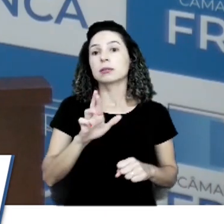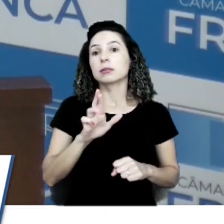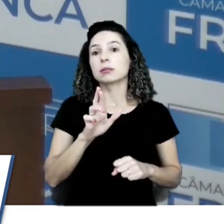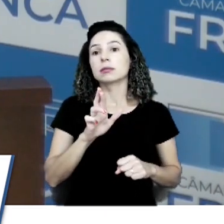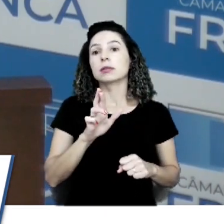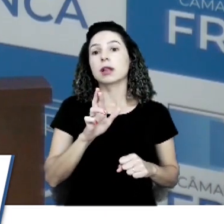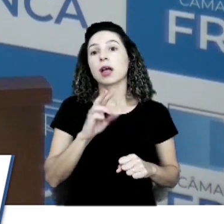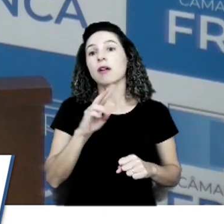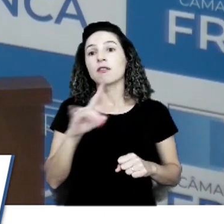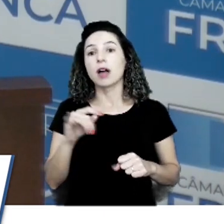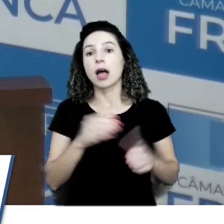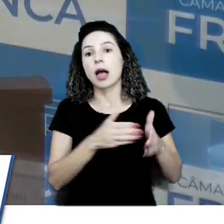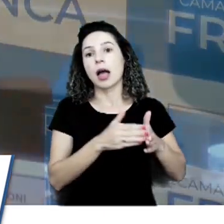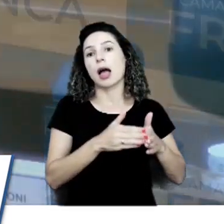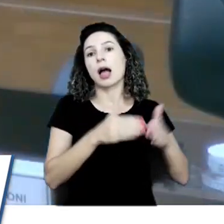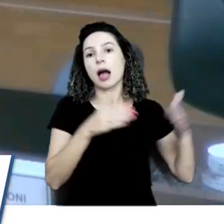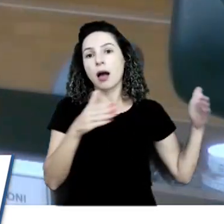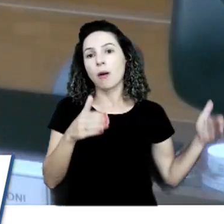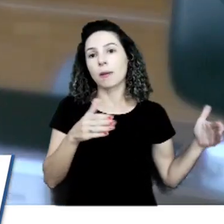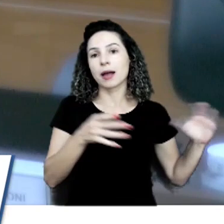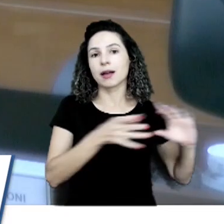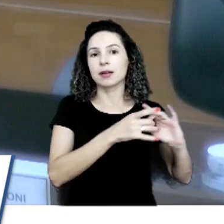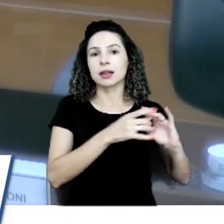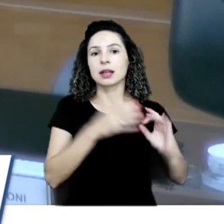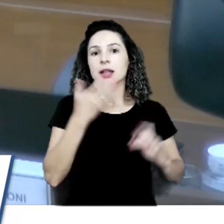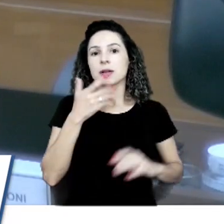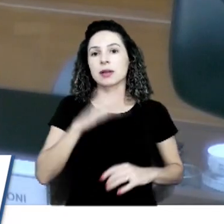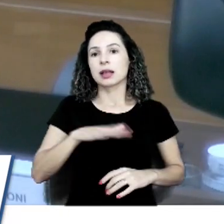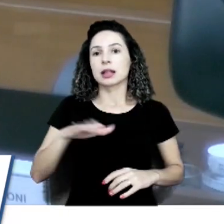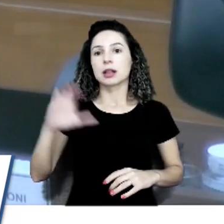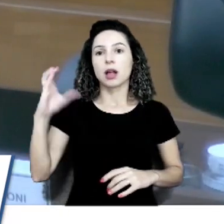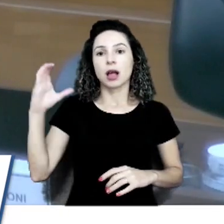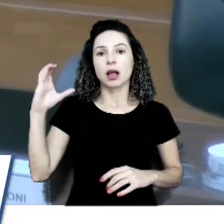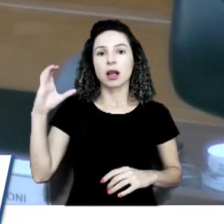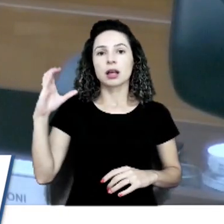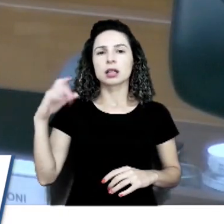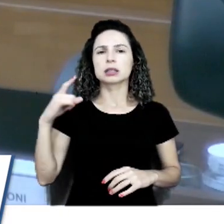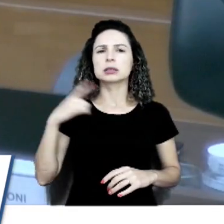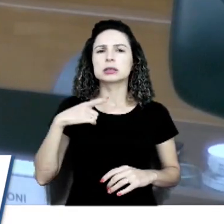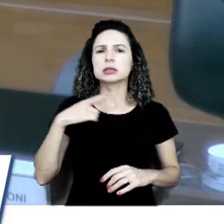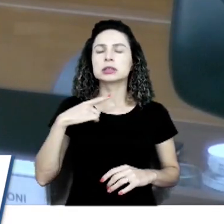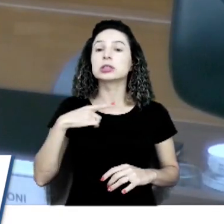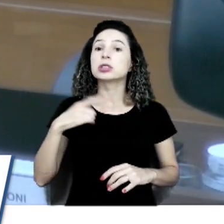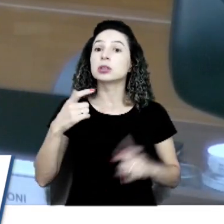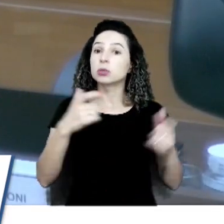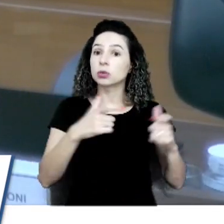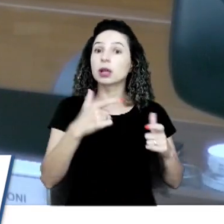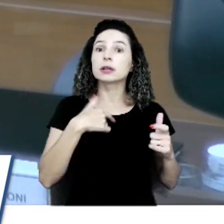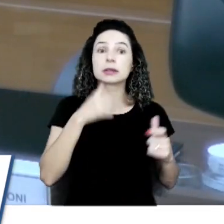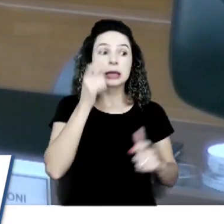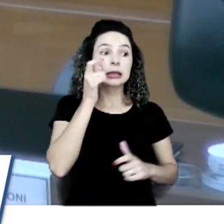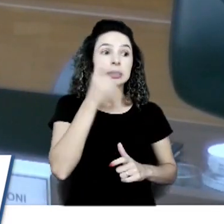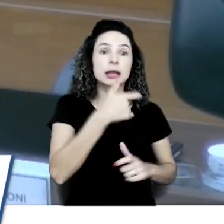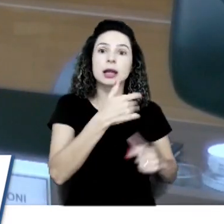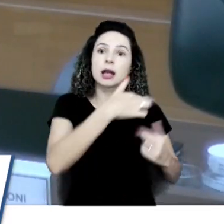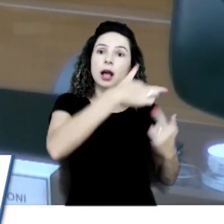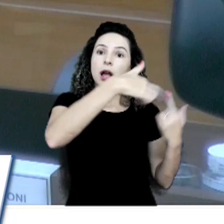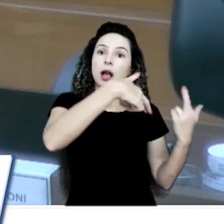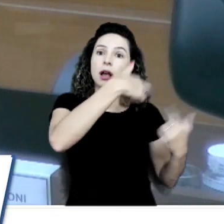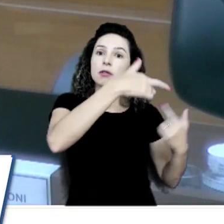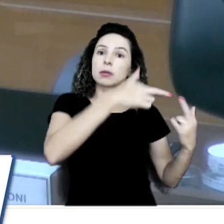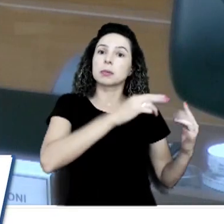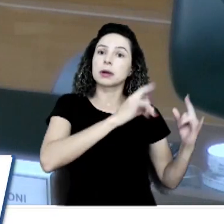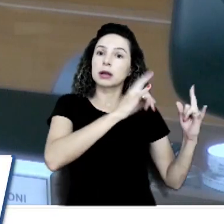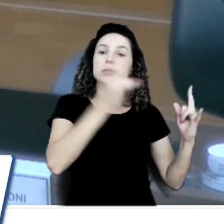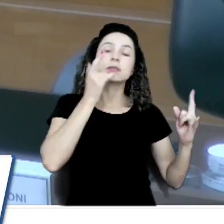para a escolinha, a gente até tinha umas entidades que tinham interesse em reformar o prédio para tomar posse lá